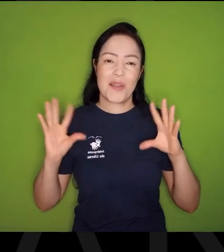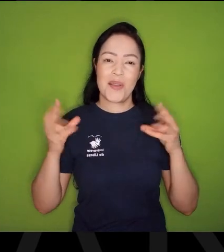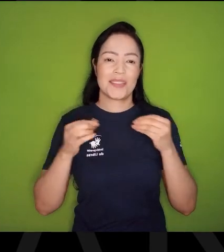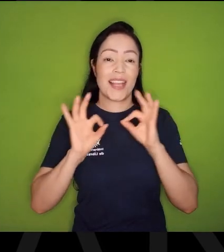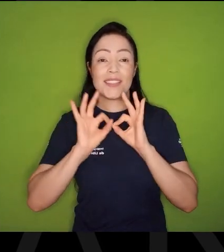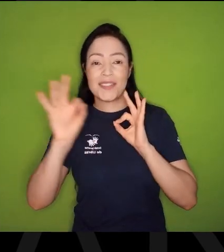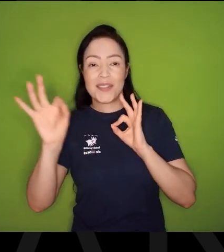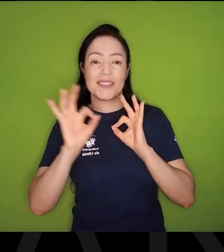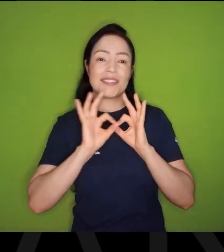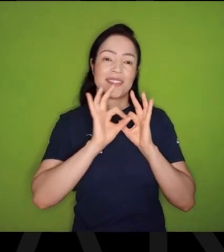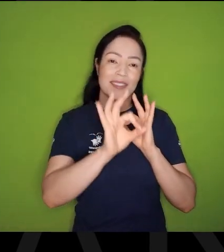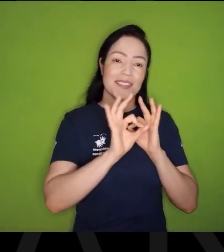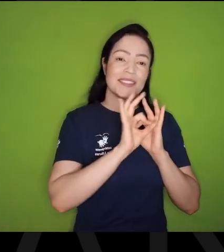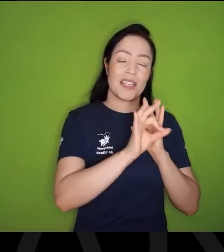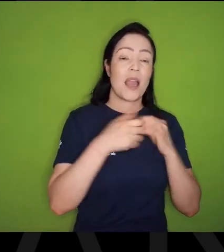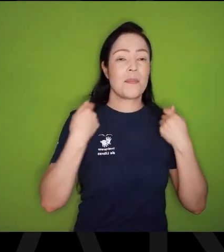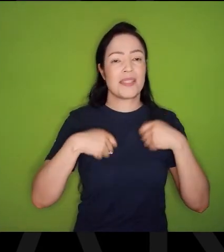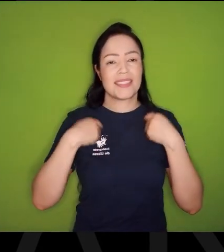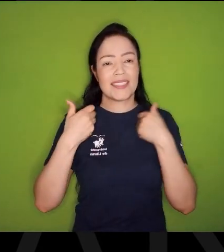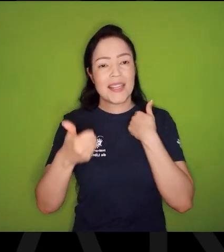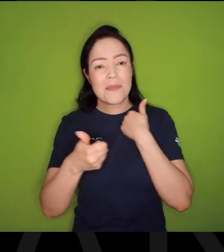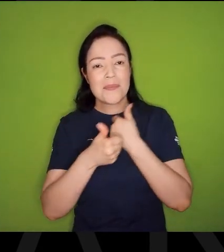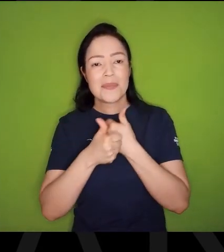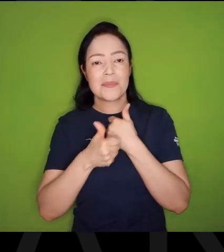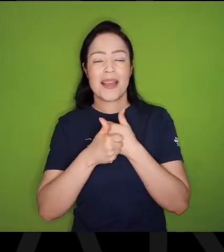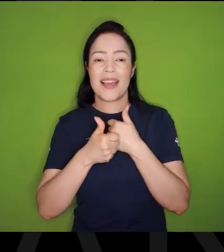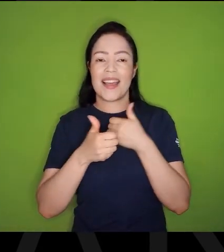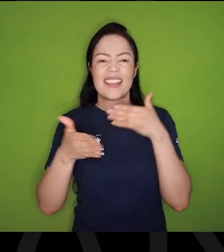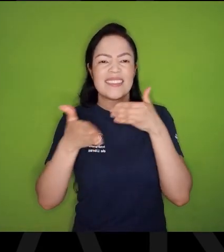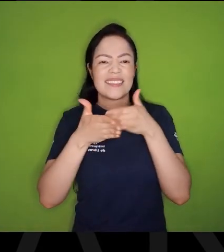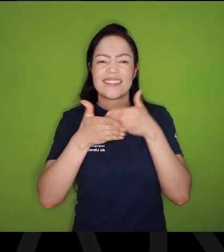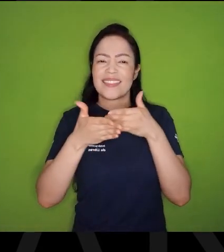longe, Por isso que a gente tem que aproximar, Quebrar essas fronteiras,